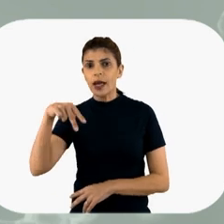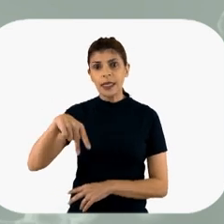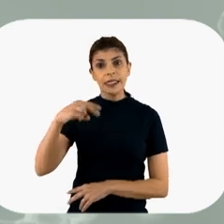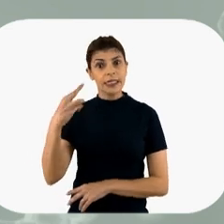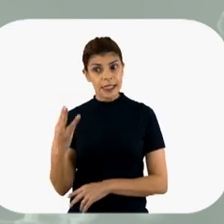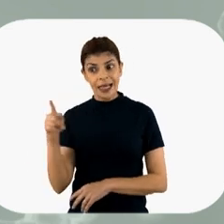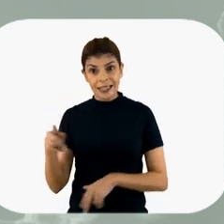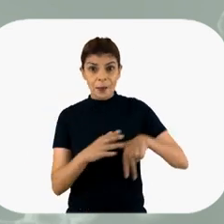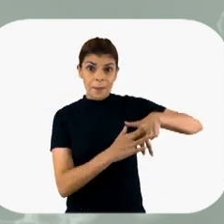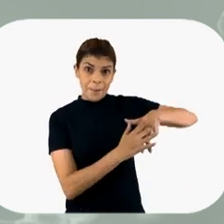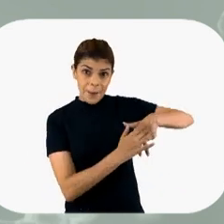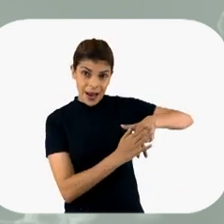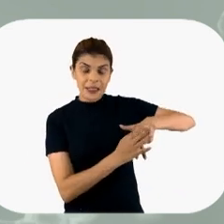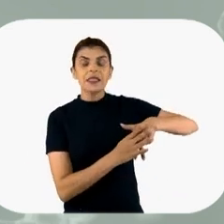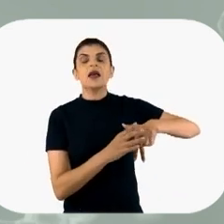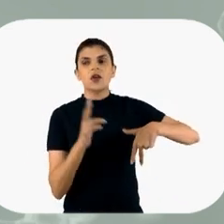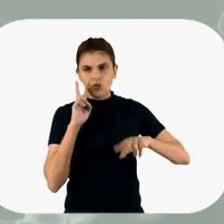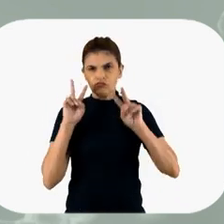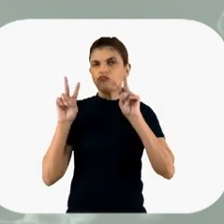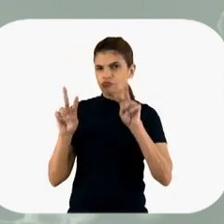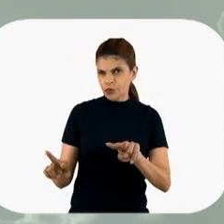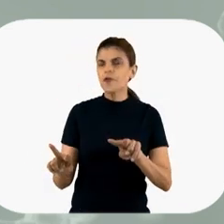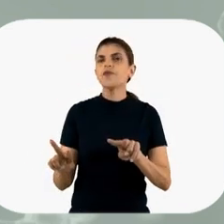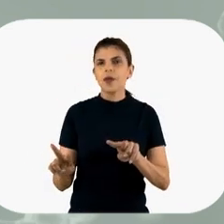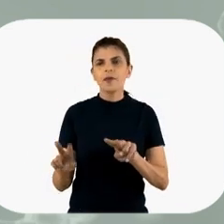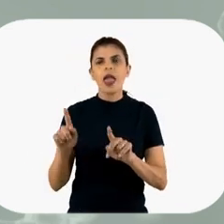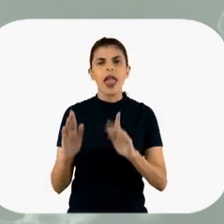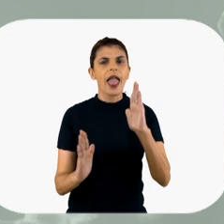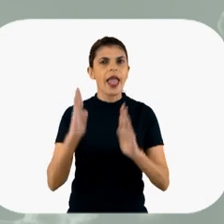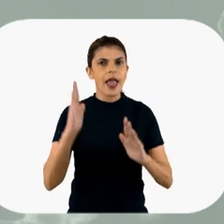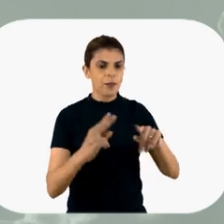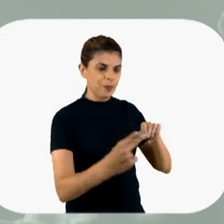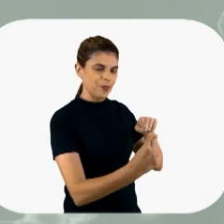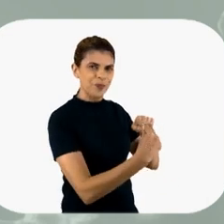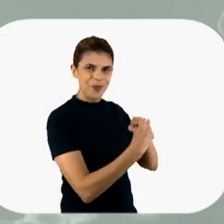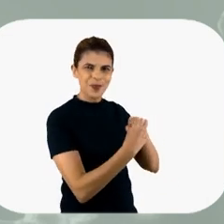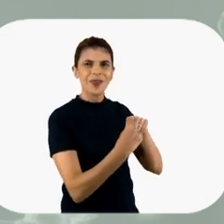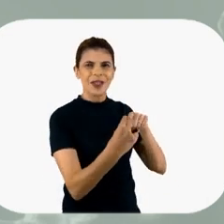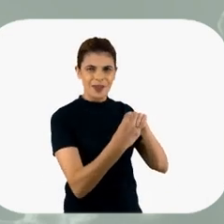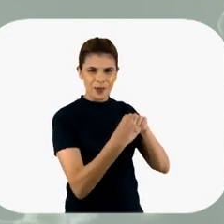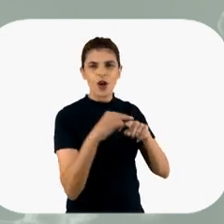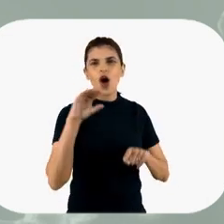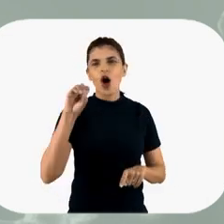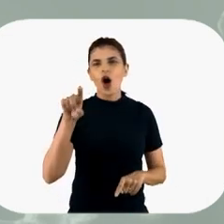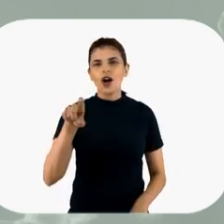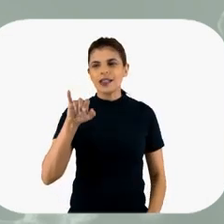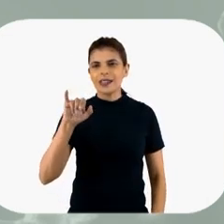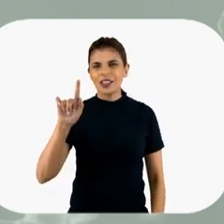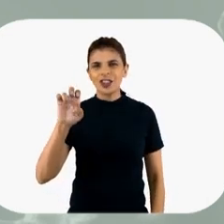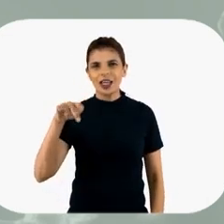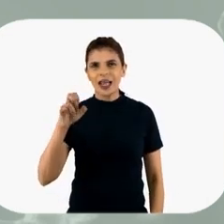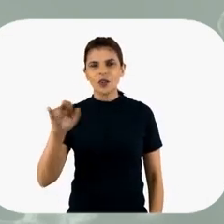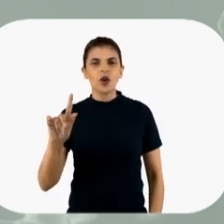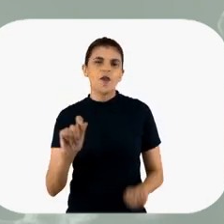Nesse daí, um episódio... Essa paciente que me deu a... Eu vi muito na época do oxigenador de bolha, lá na REC, que